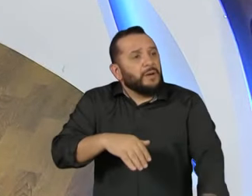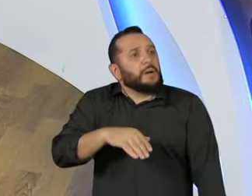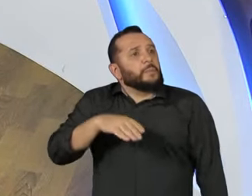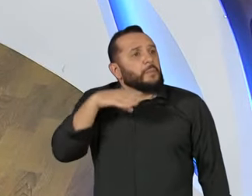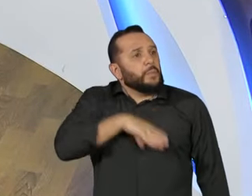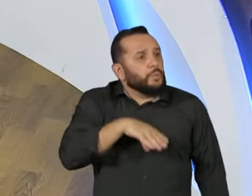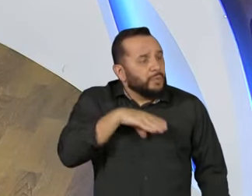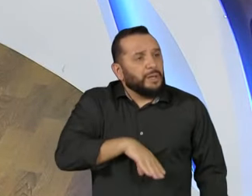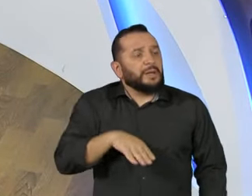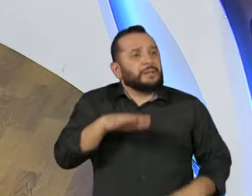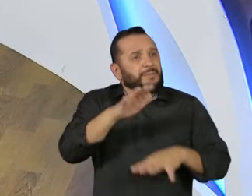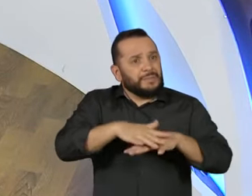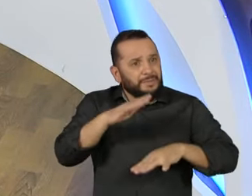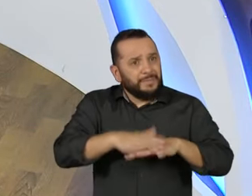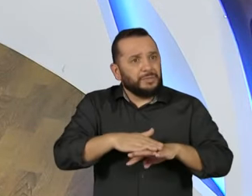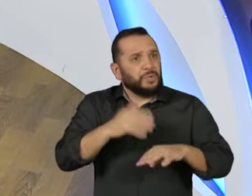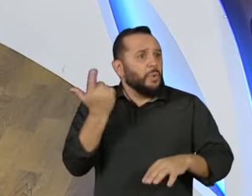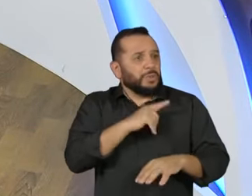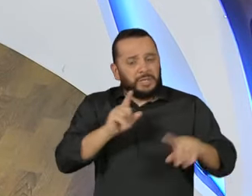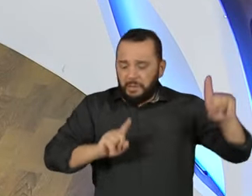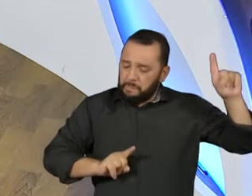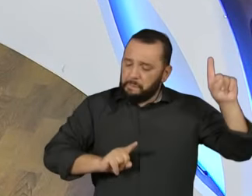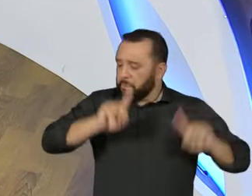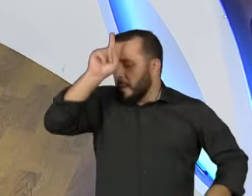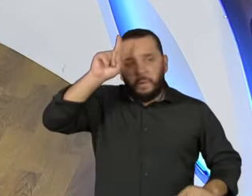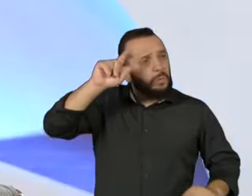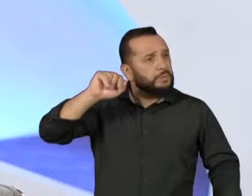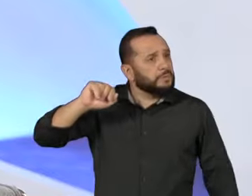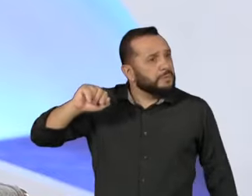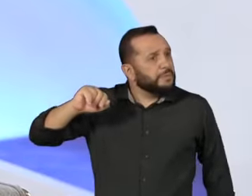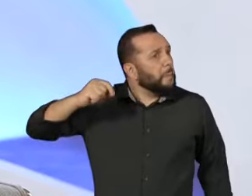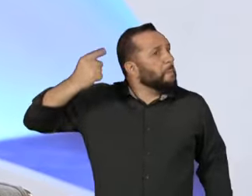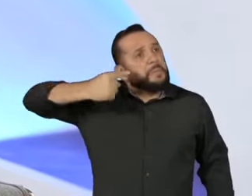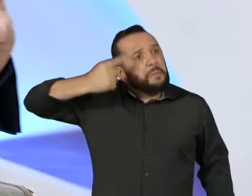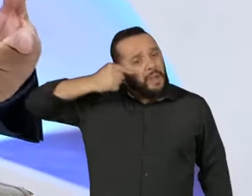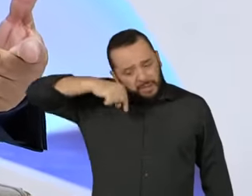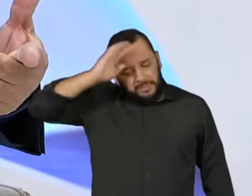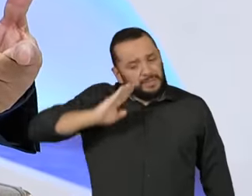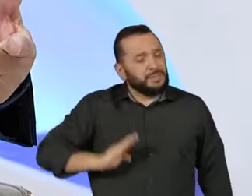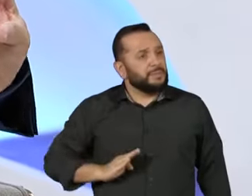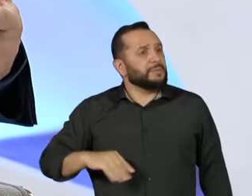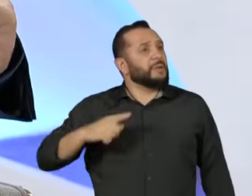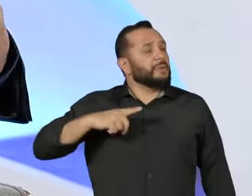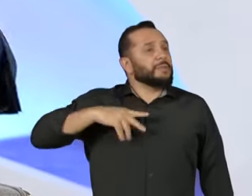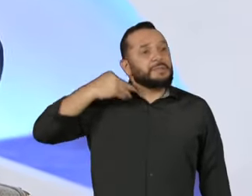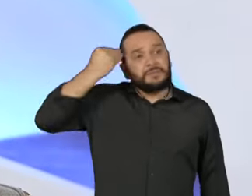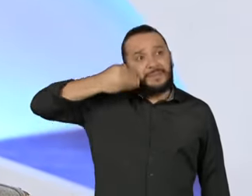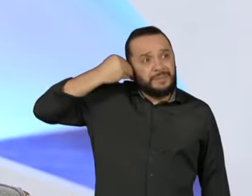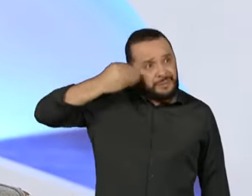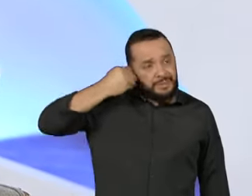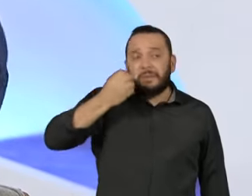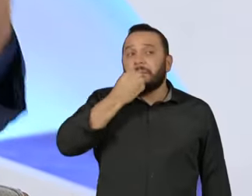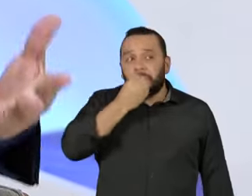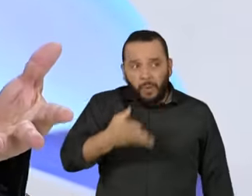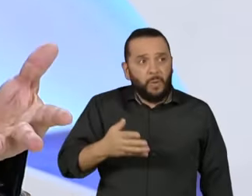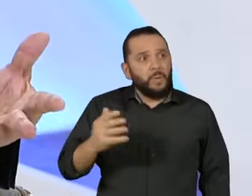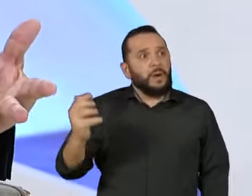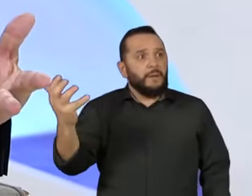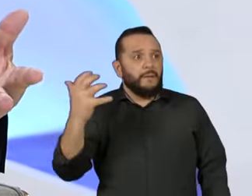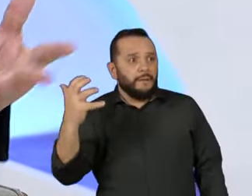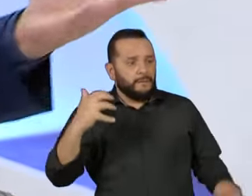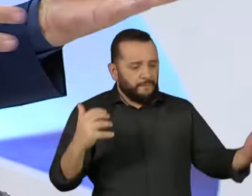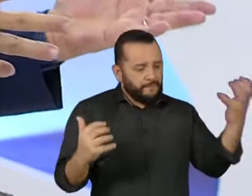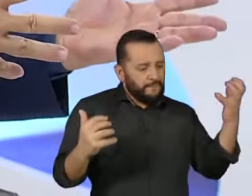escalando experiências made in Brasil. Então, assim, nesse momento, assim, nós temos que discutir essas